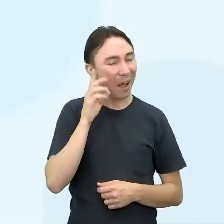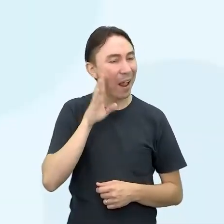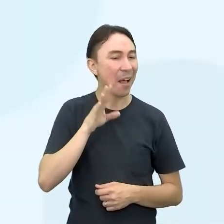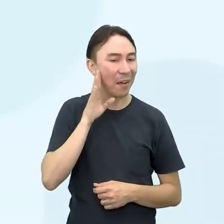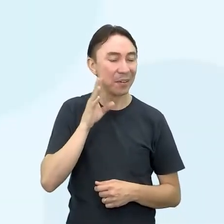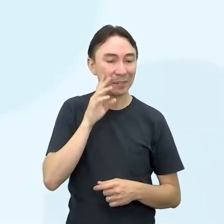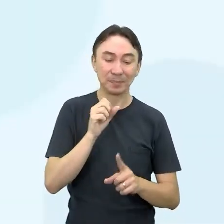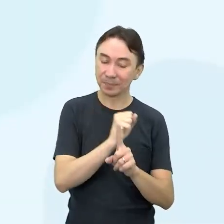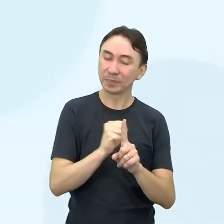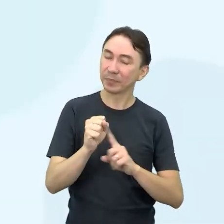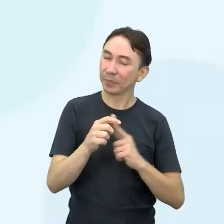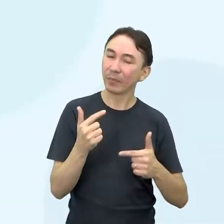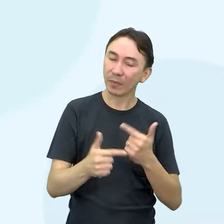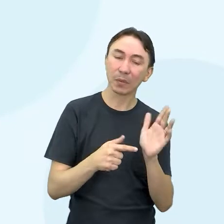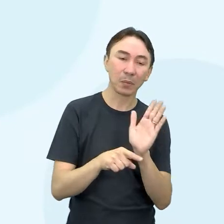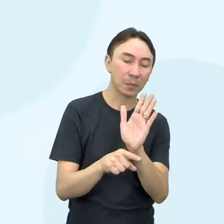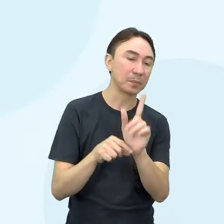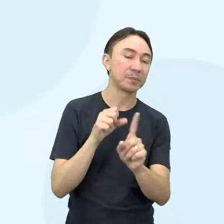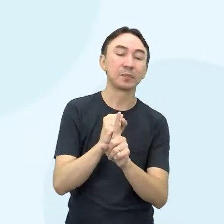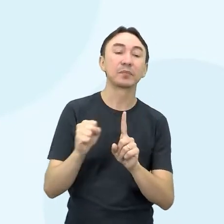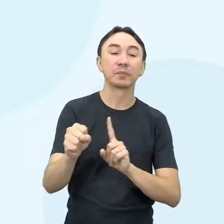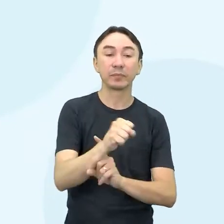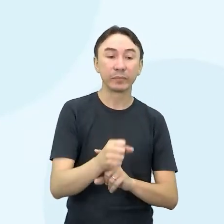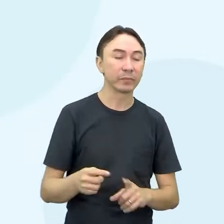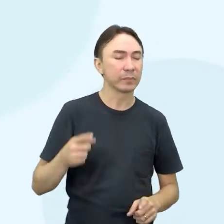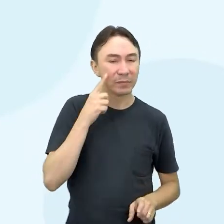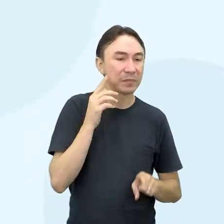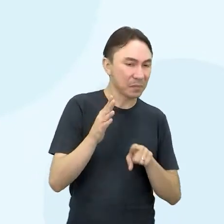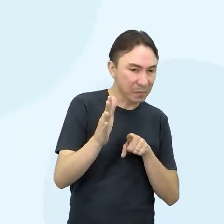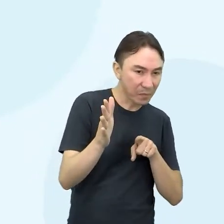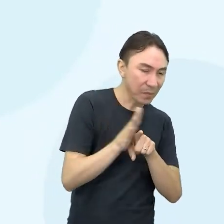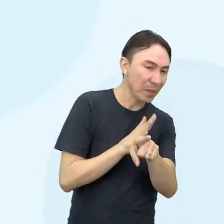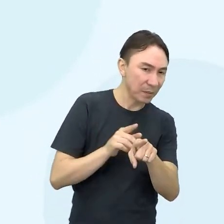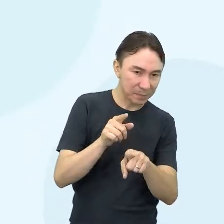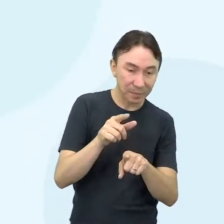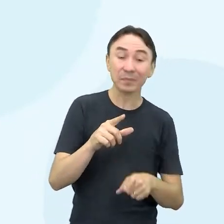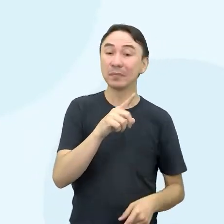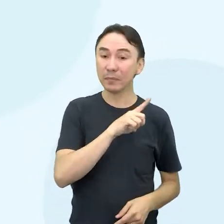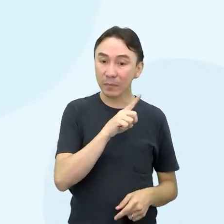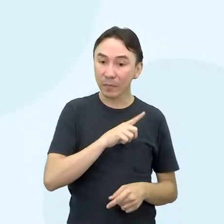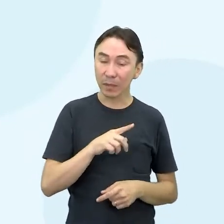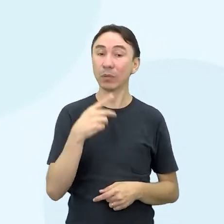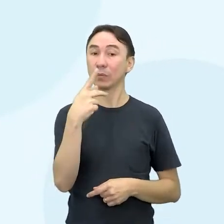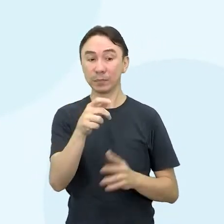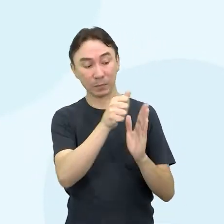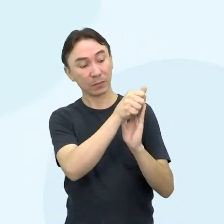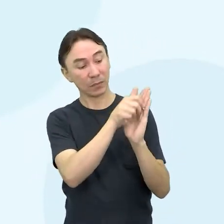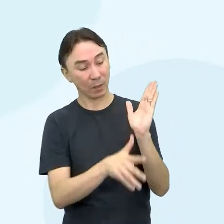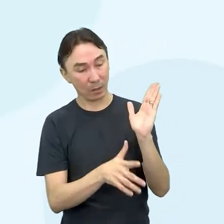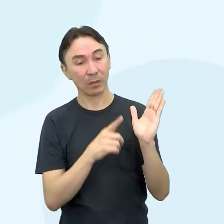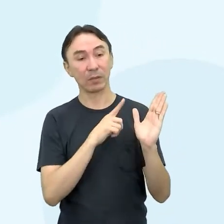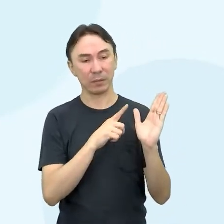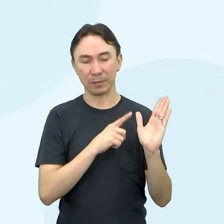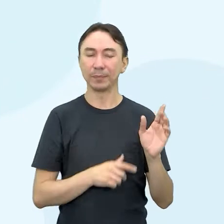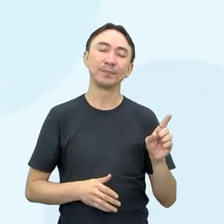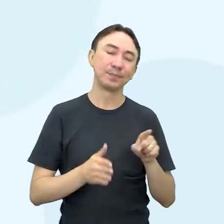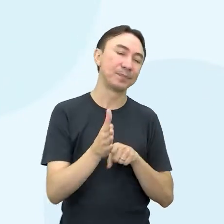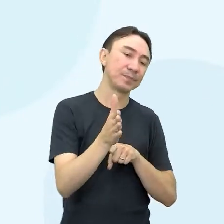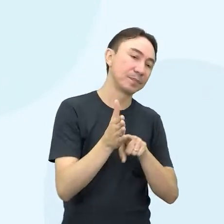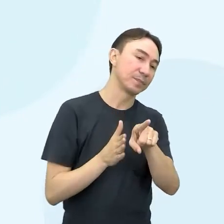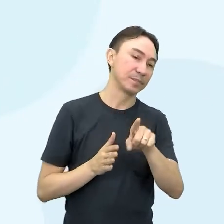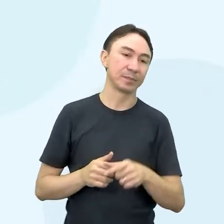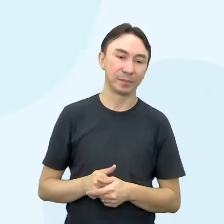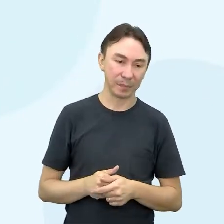lembrar dessa pergunta? Essa pergunta, ela é uma perguntinha que apareceu nas tarefas de vocês, né? Então, o que que diz aí, ó?